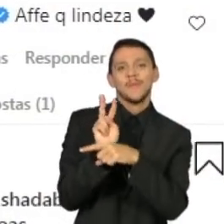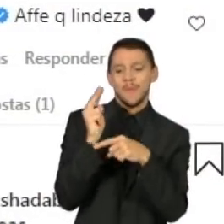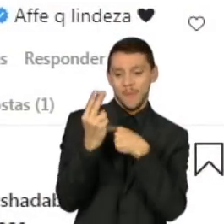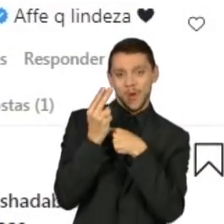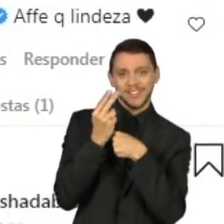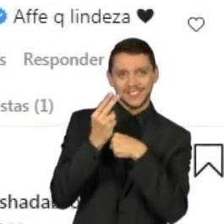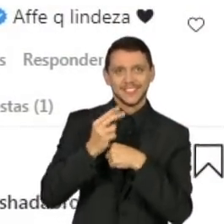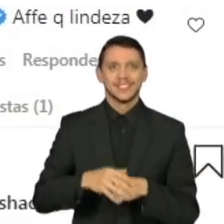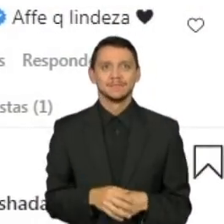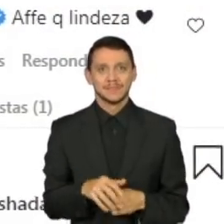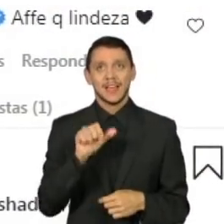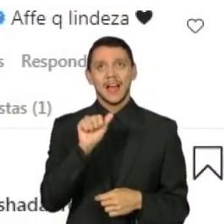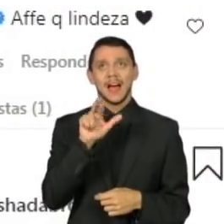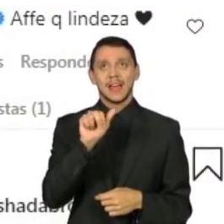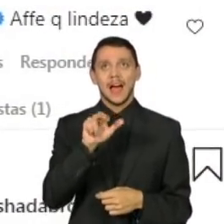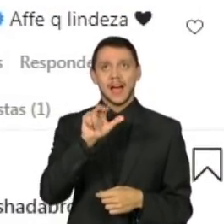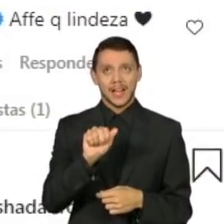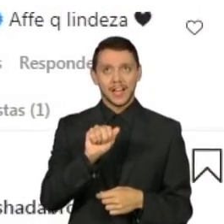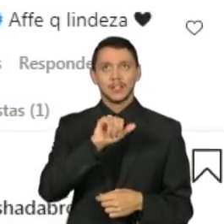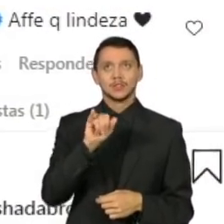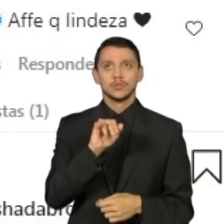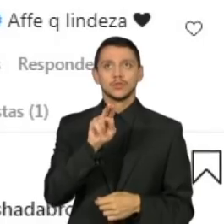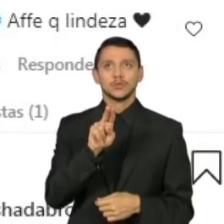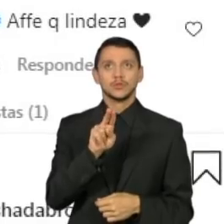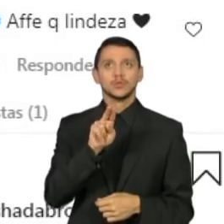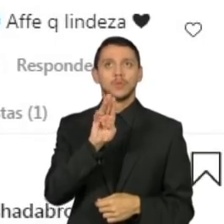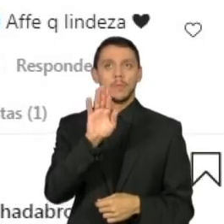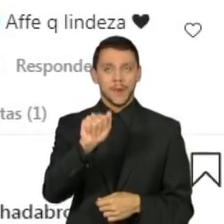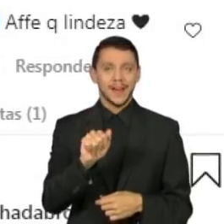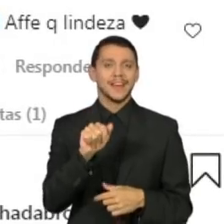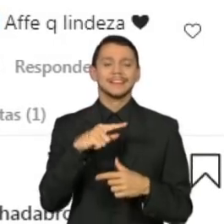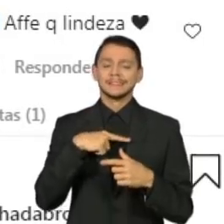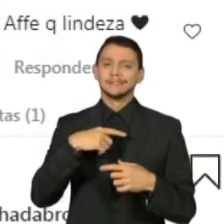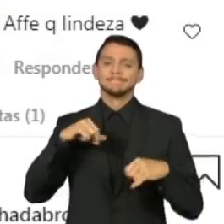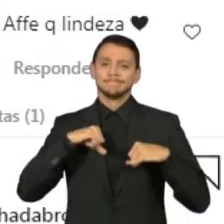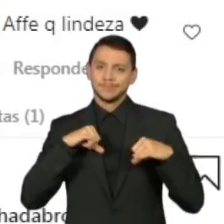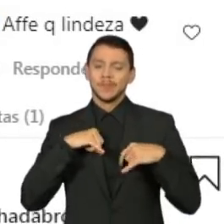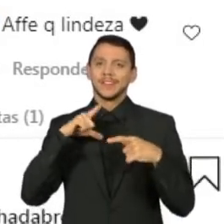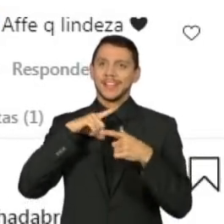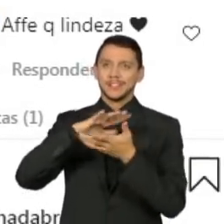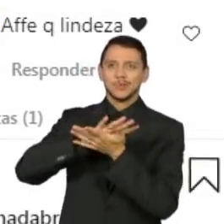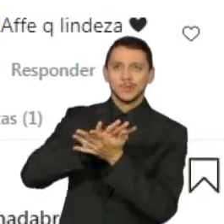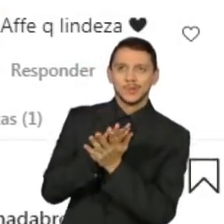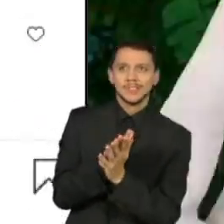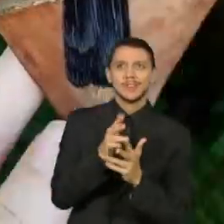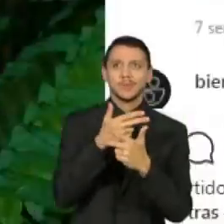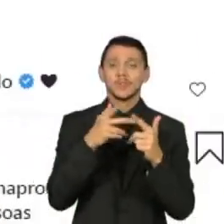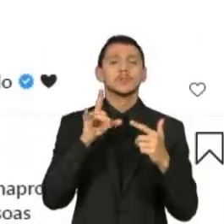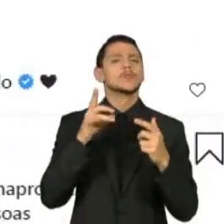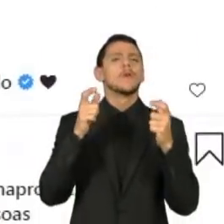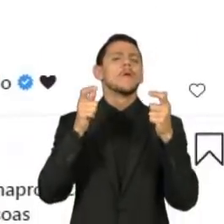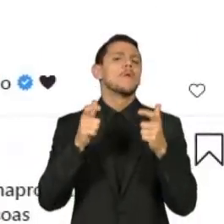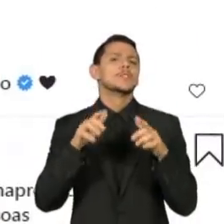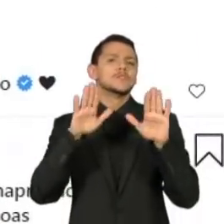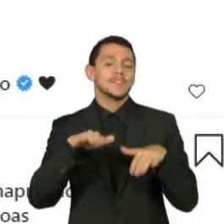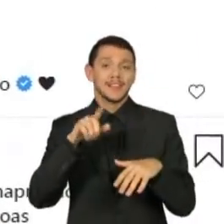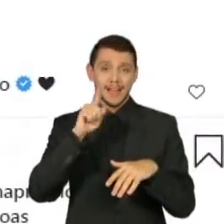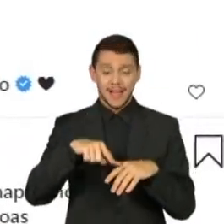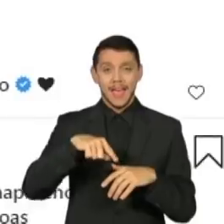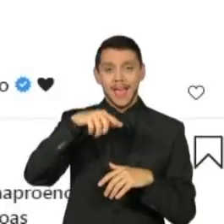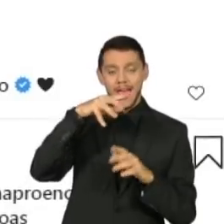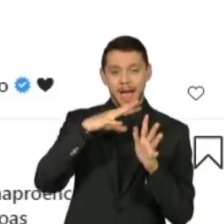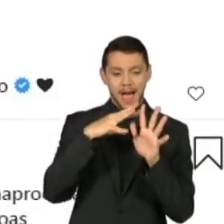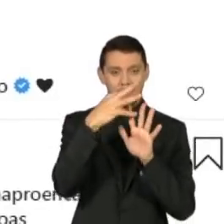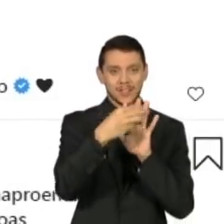tráfico e a destruição do hábitat. Ela só ocorre no sudeste da Amazônia. A gralha azul